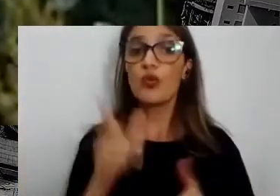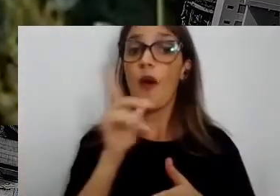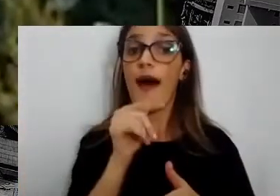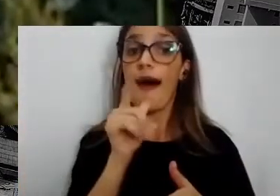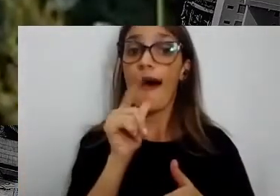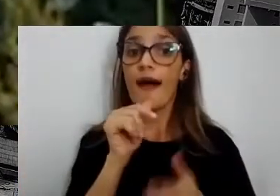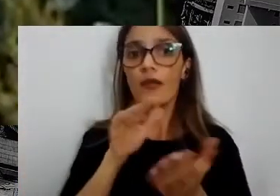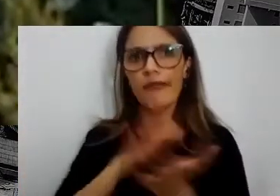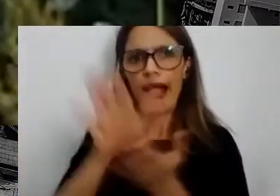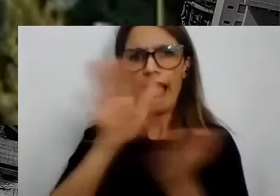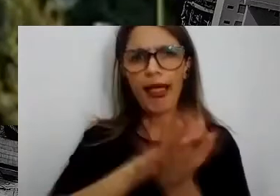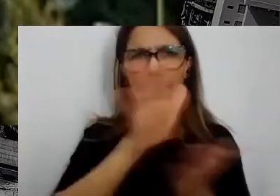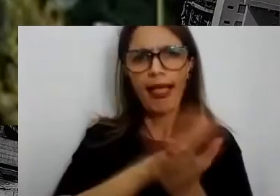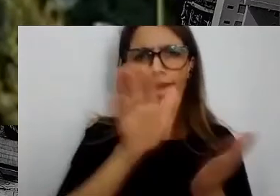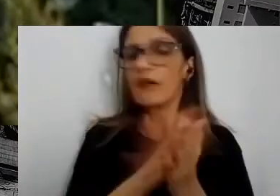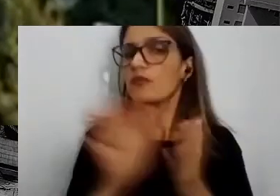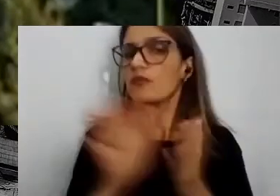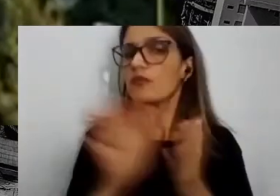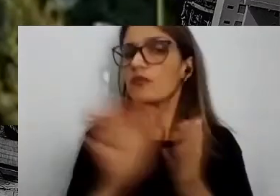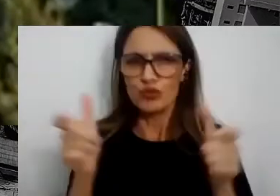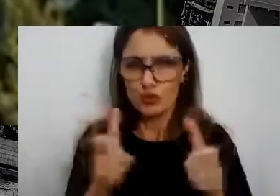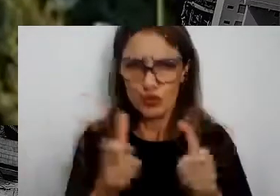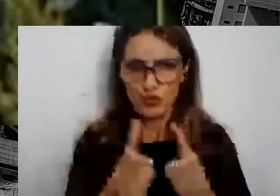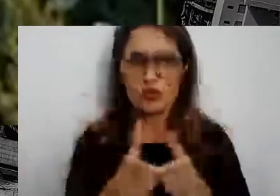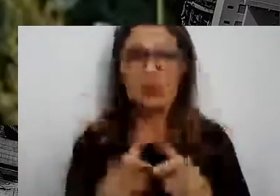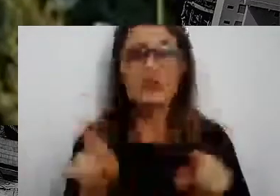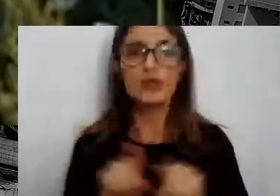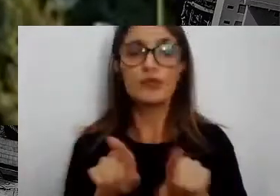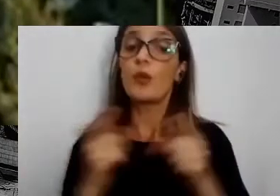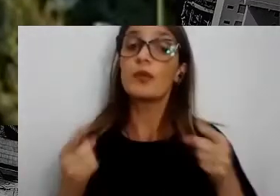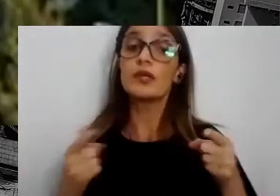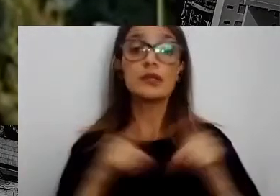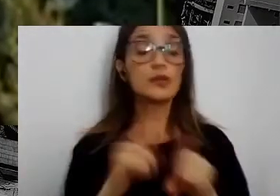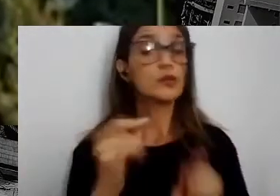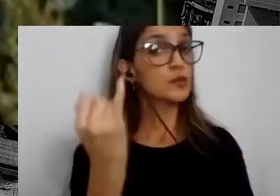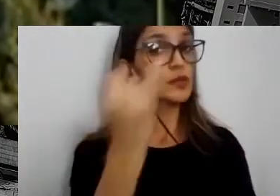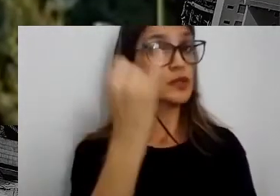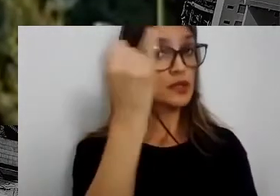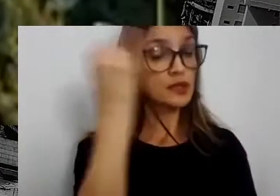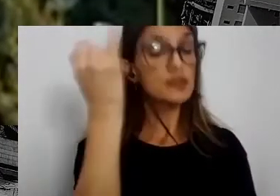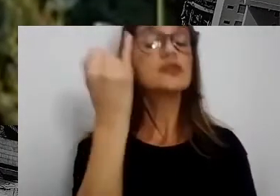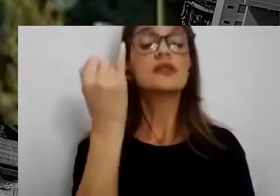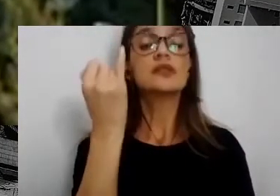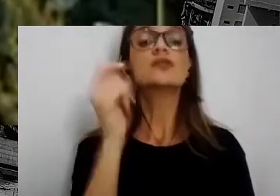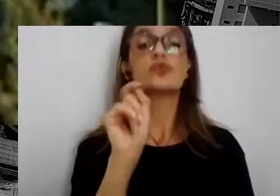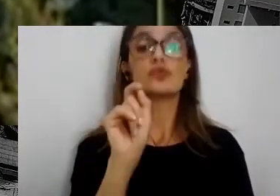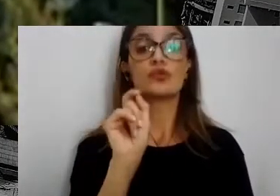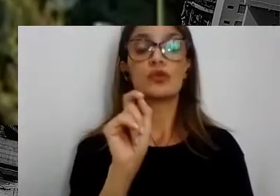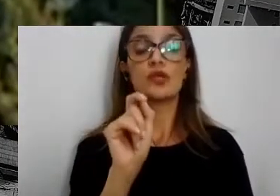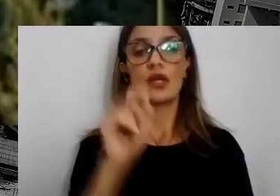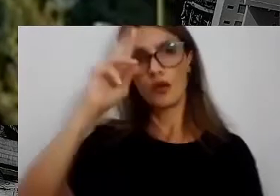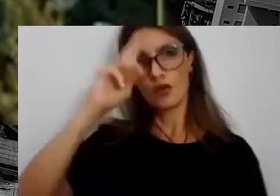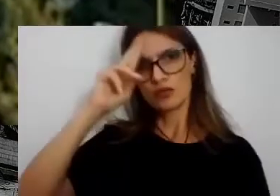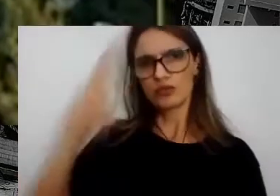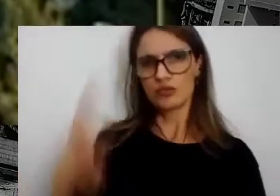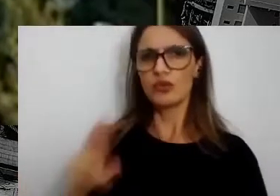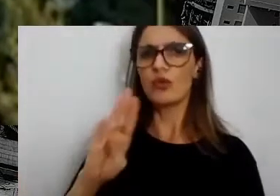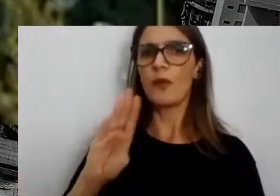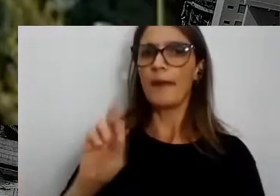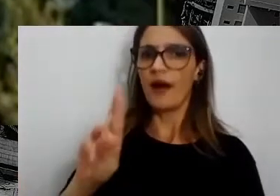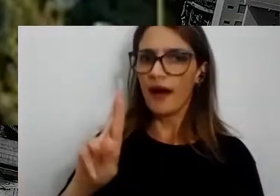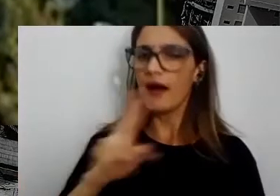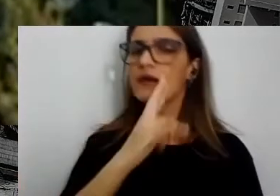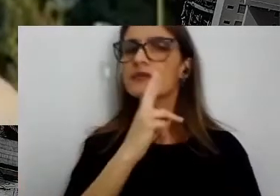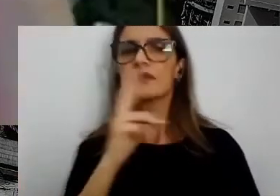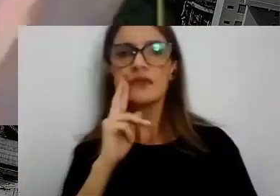dentro da nossa cadeia, um dos parceiros mais importantes e próximos são os donos de bares e restaurantes.